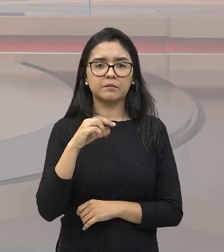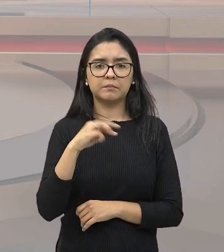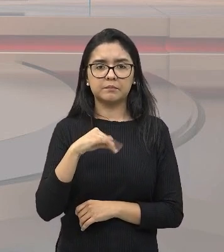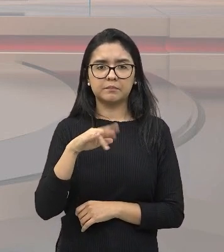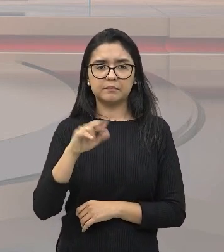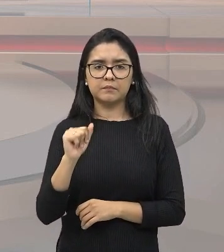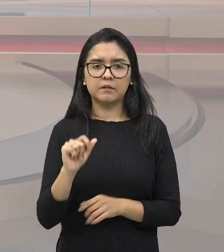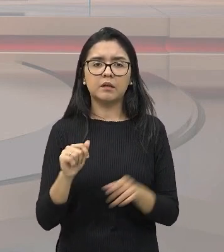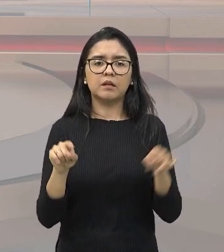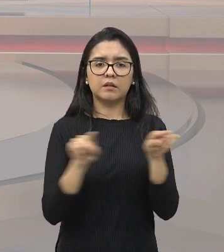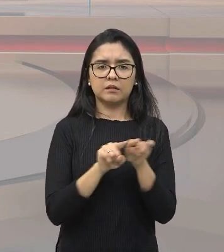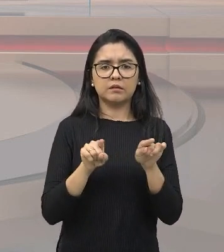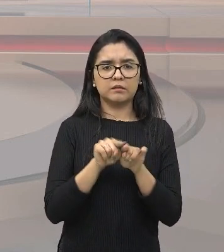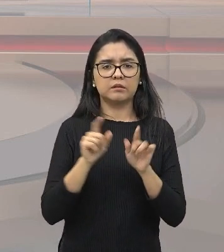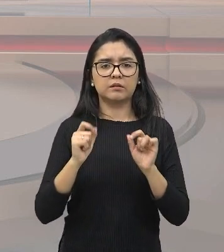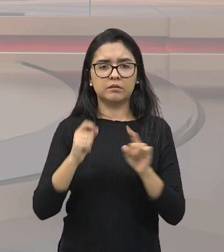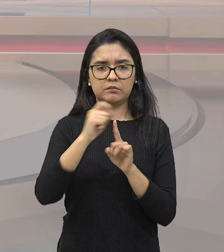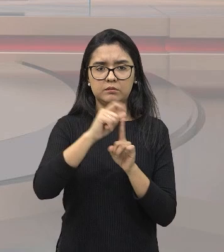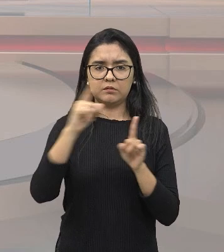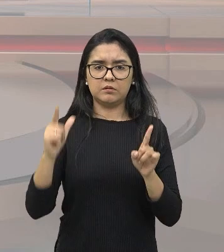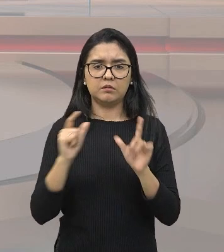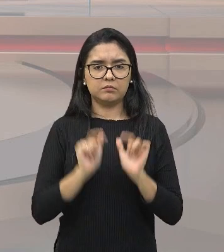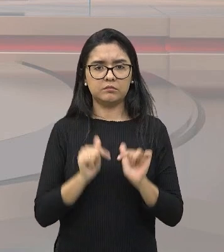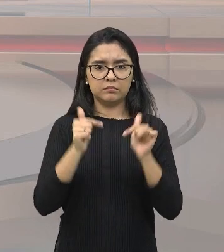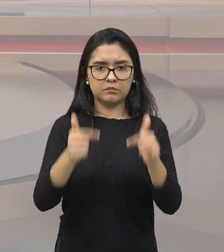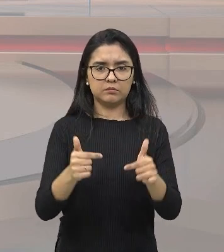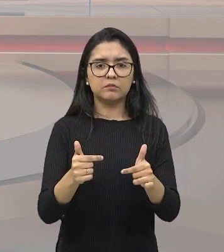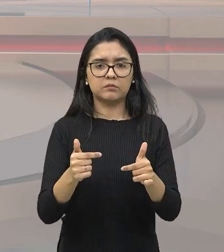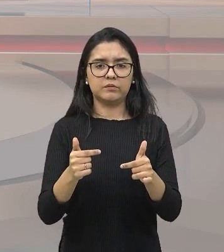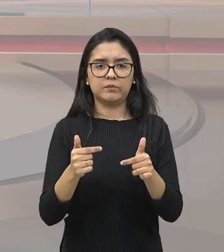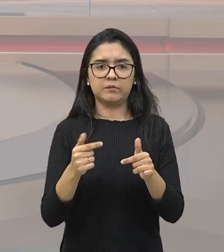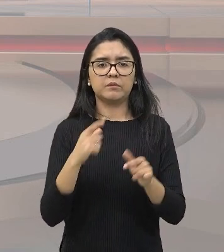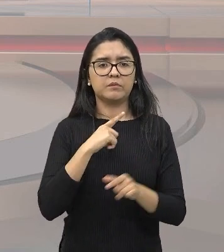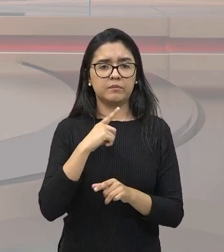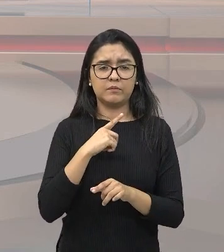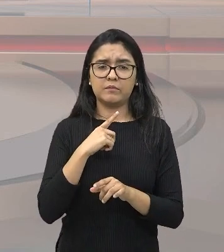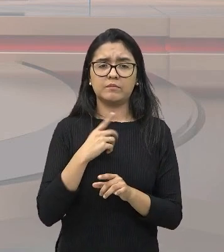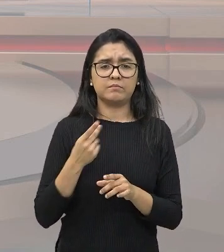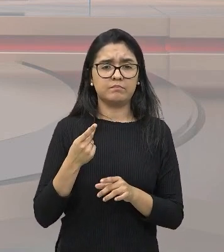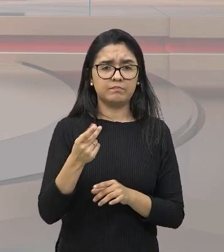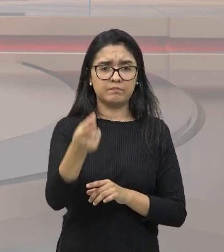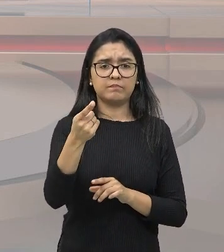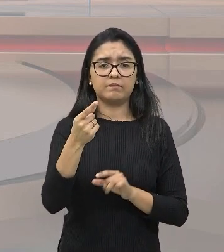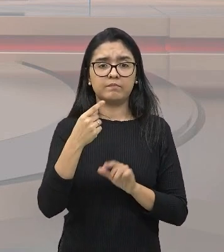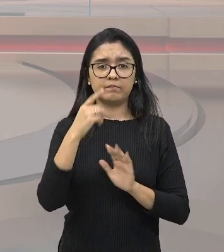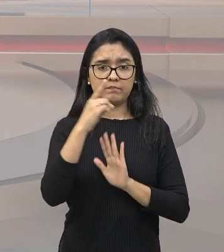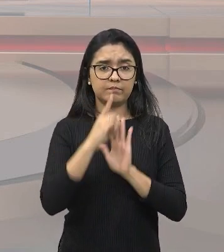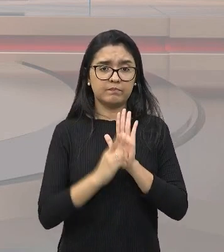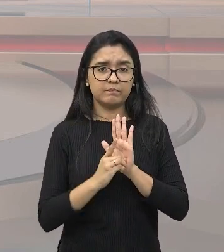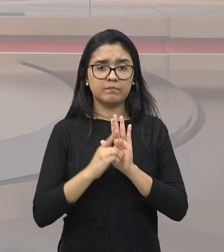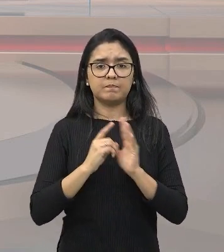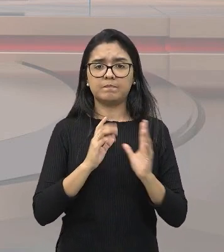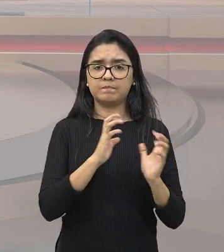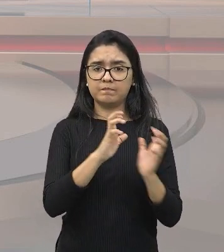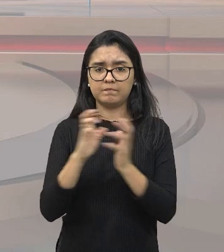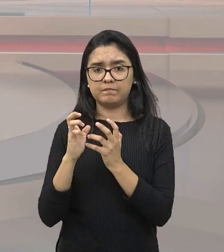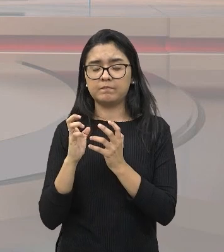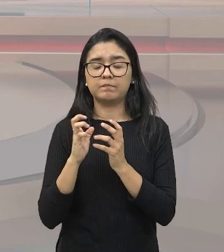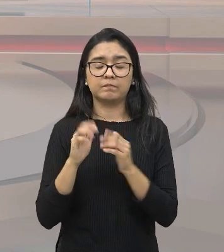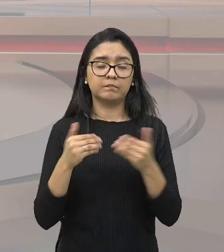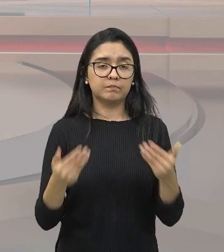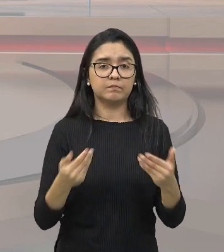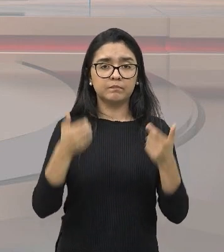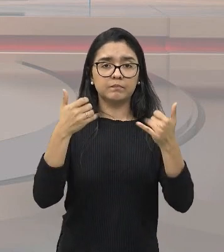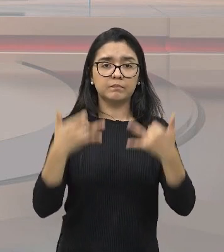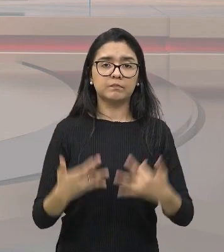entre Índia e Paquistão, ambos com reivindicações nacionalistas, gerou décadas de conflito e instabilidade, que é aquela questão que a gente falou sobre